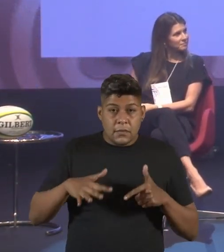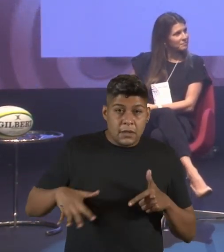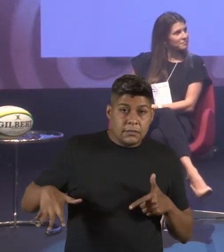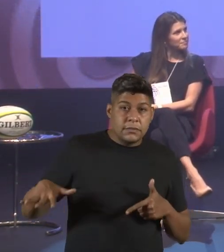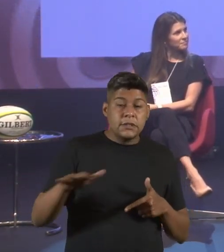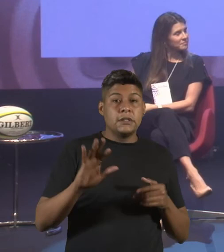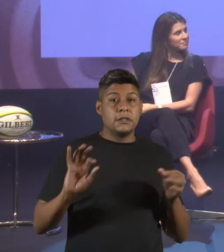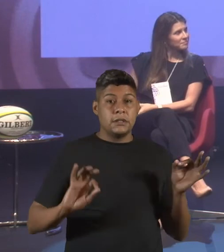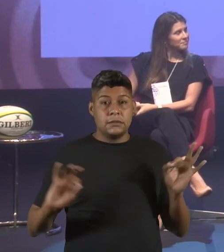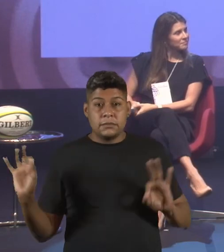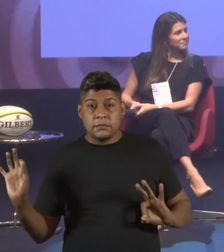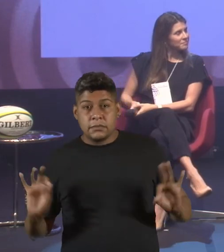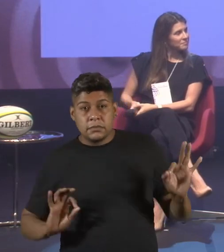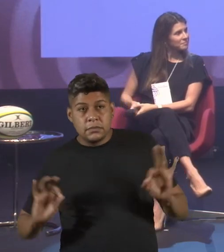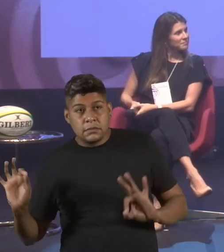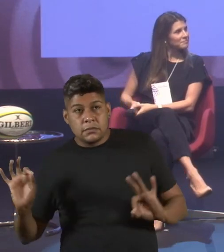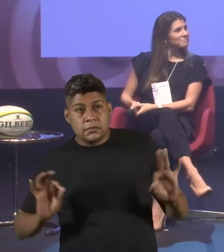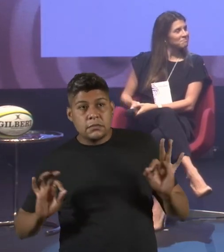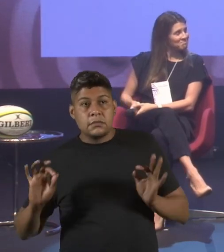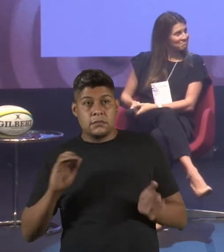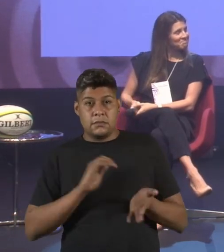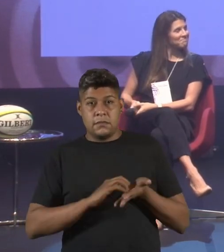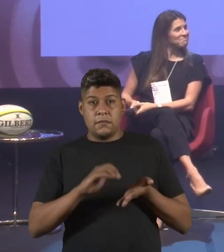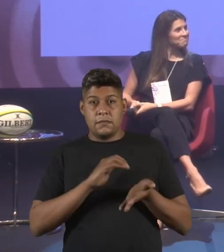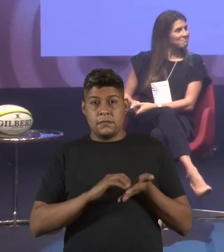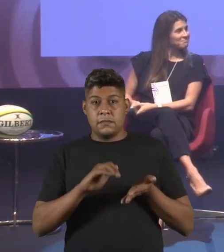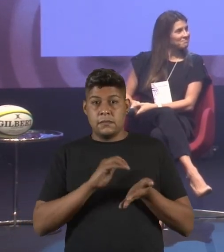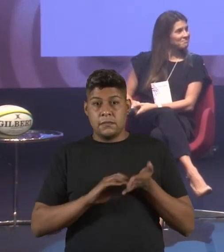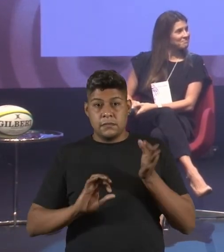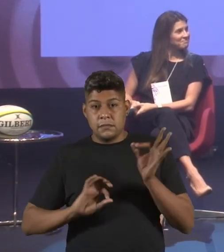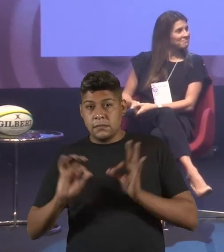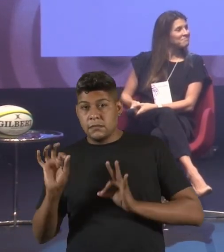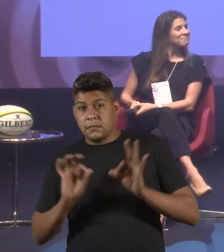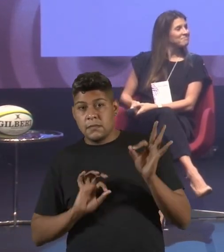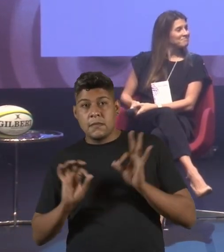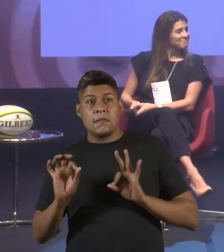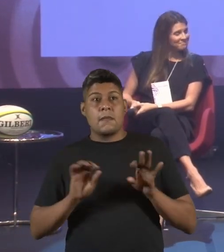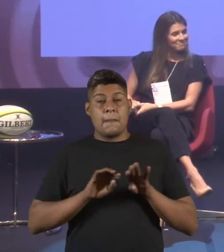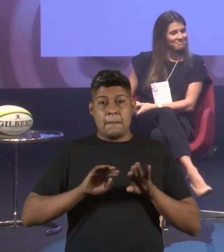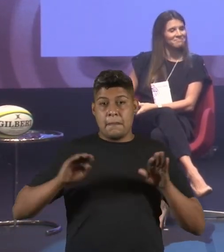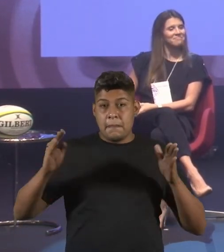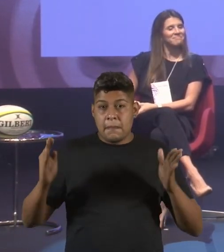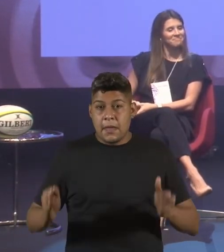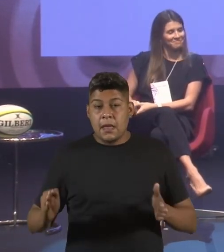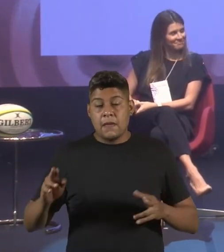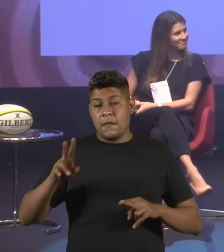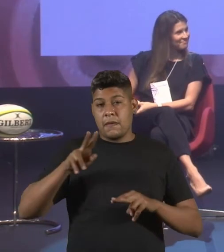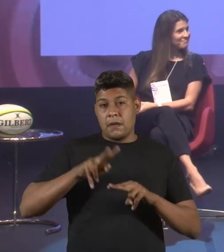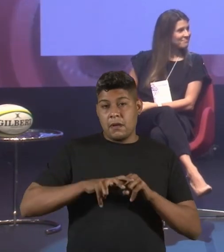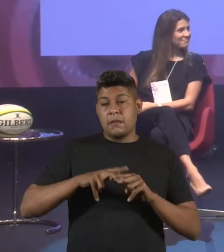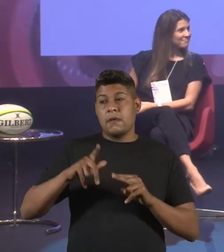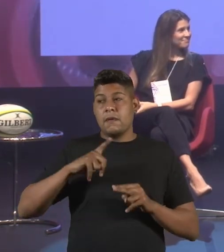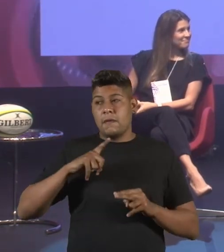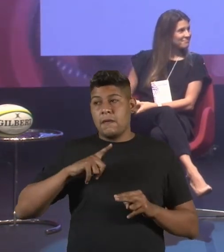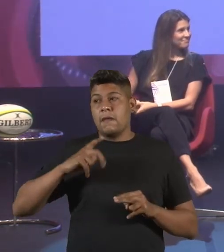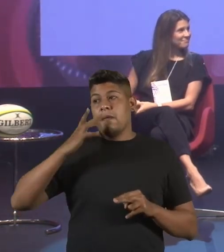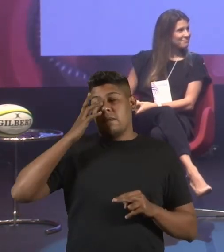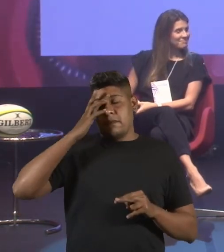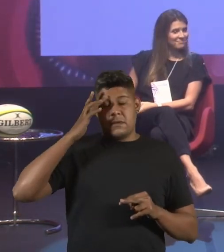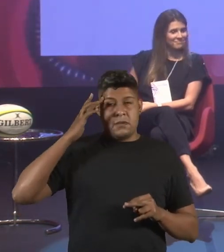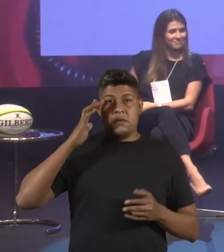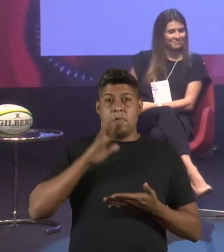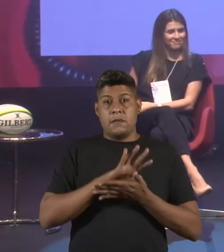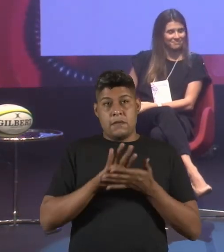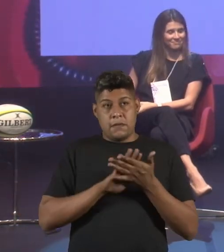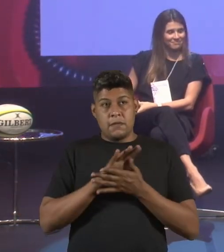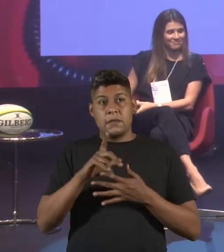preparados, escritórios preparados, mesas, cadeiras, que comportem essas pessoas. E se